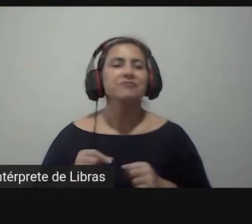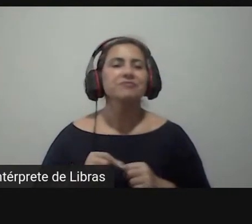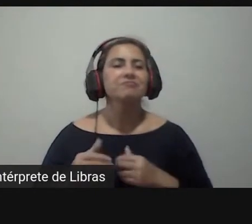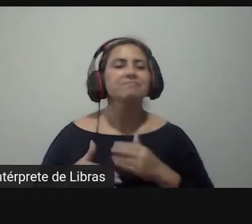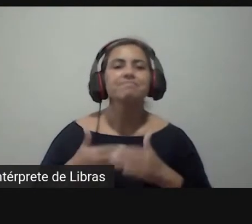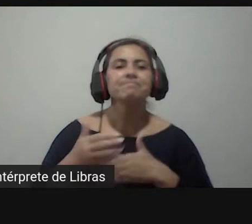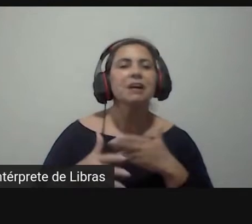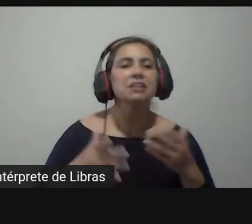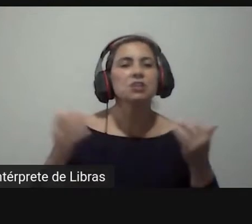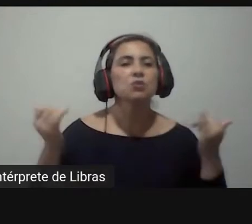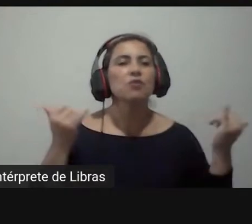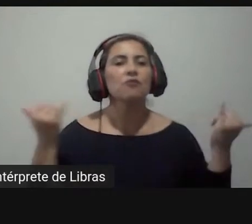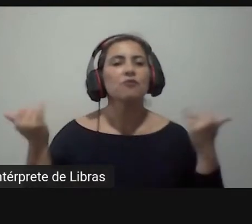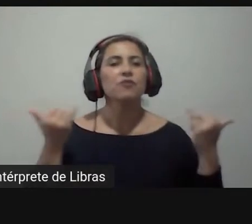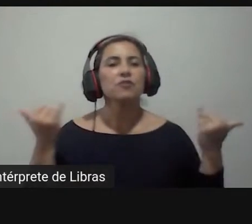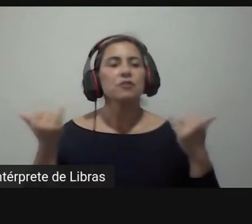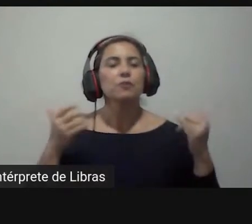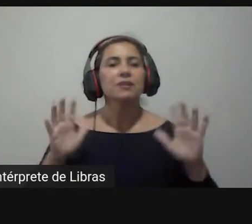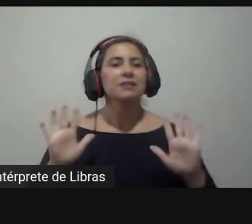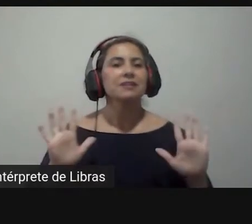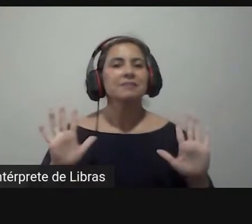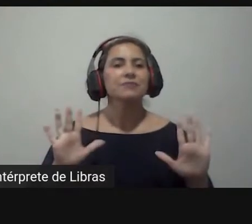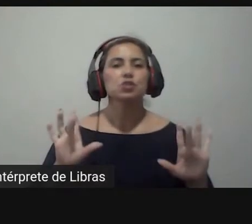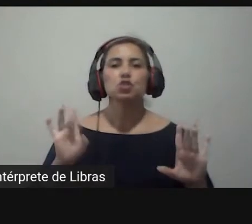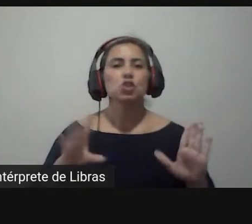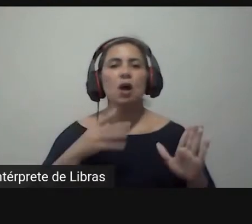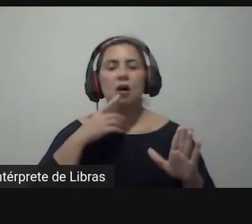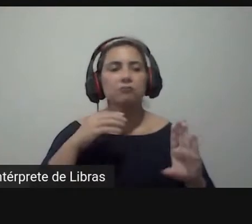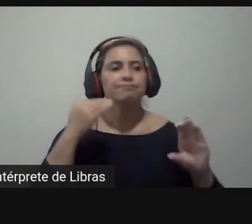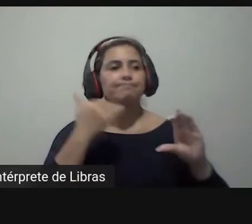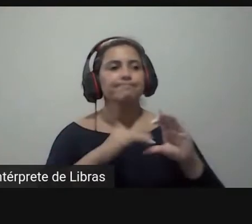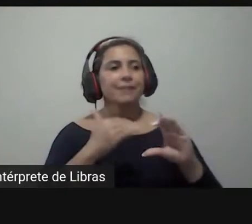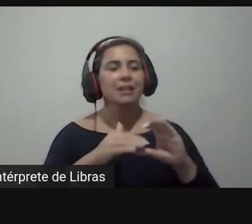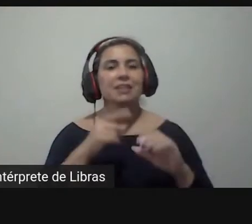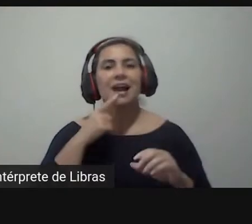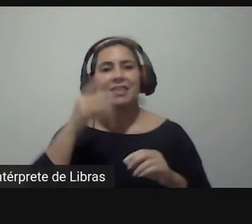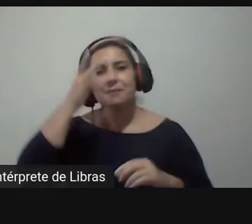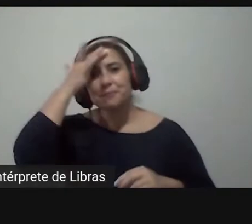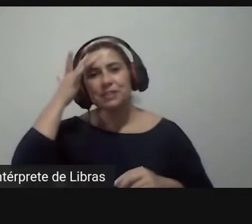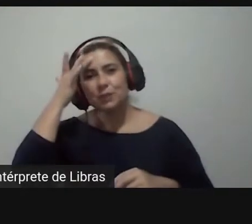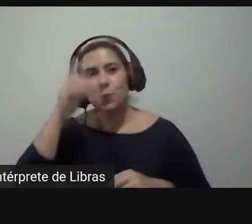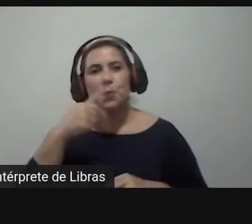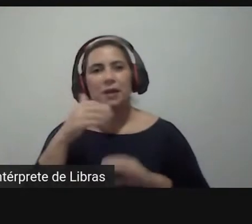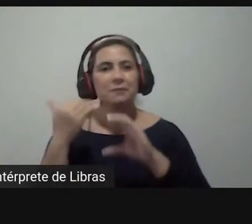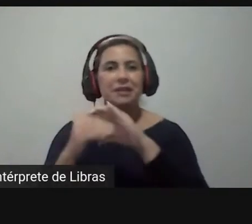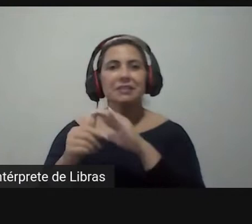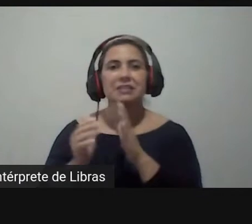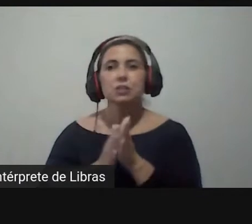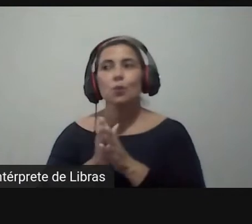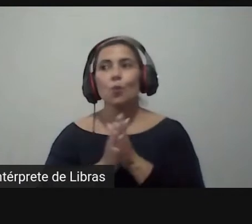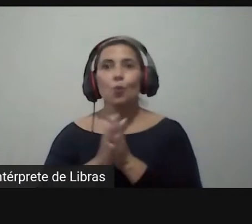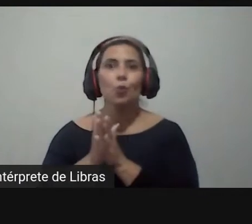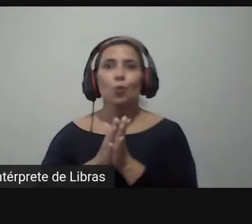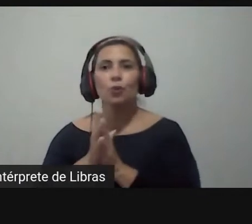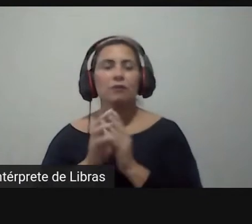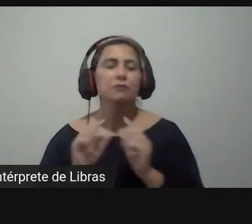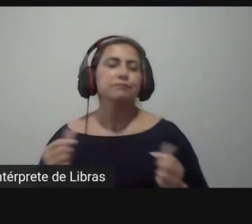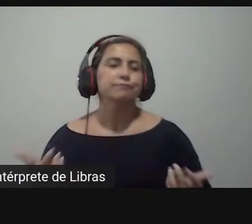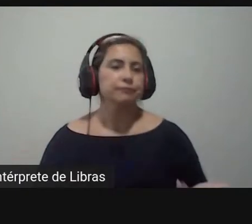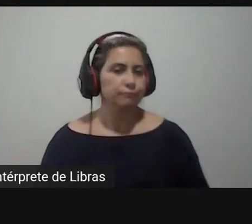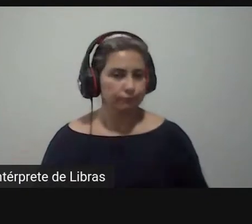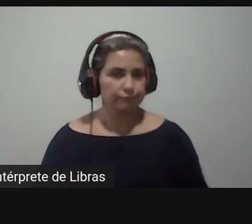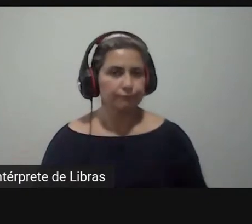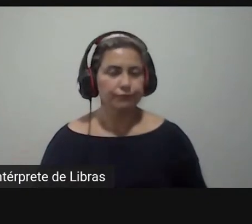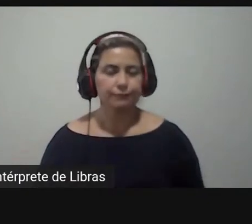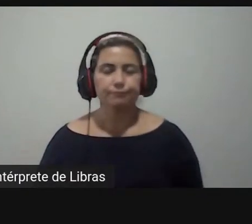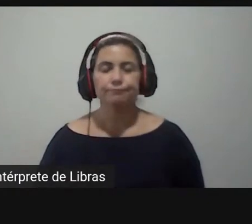de informação a não ser uma altíssima expectativa é impressionante é isso que eu acaba se